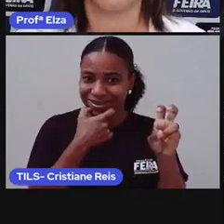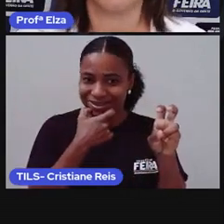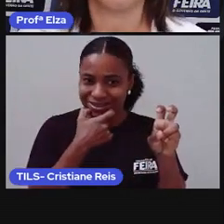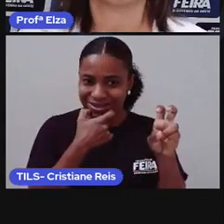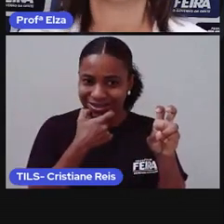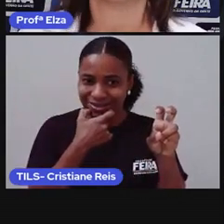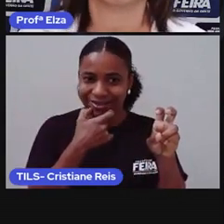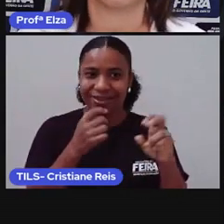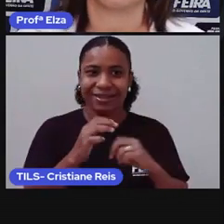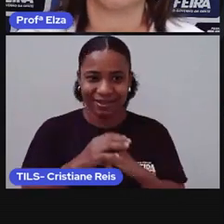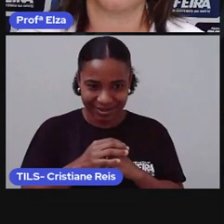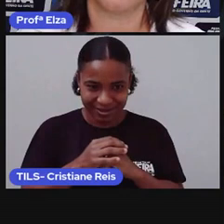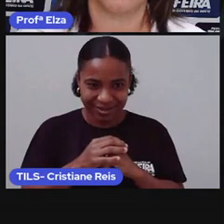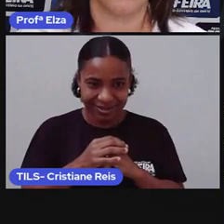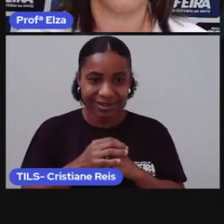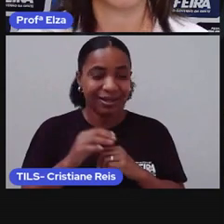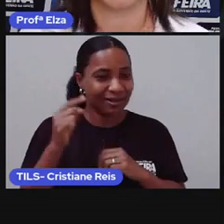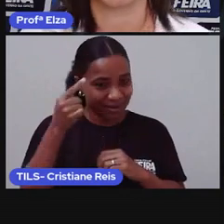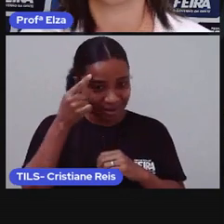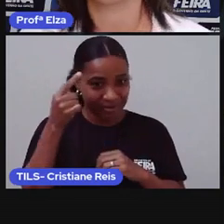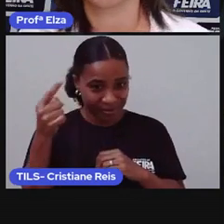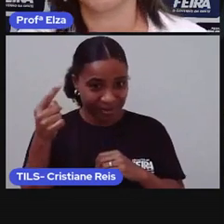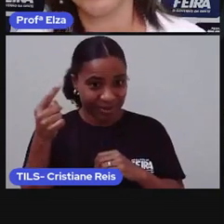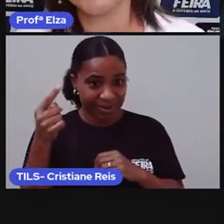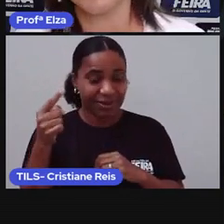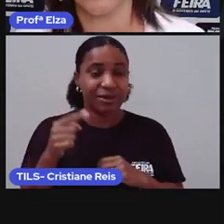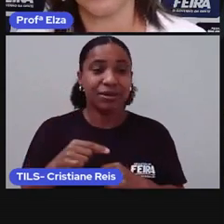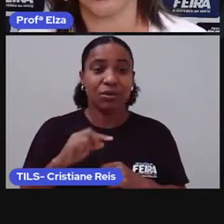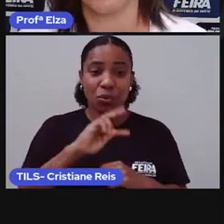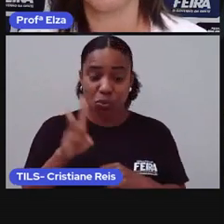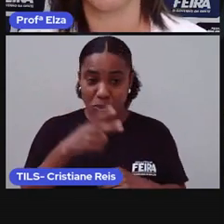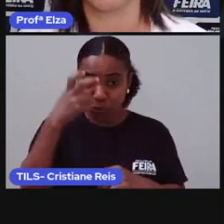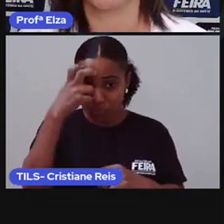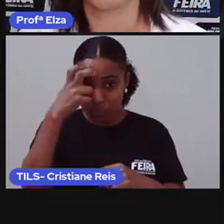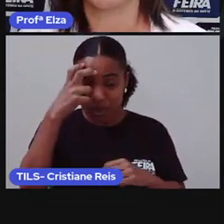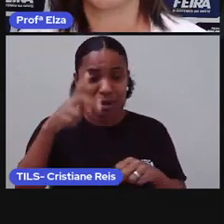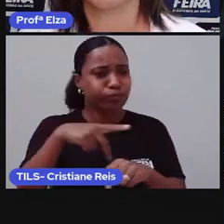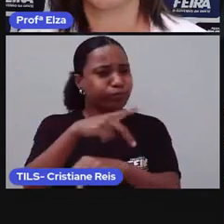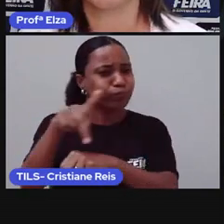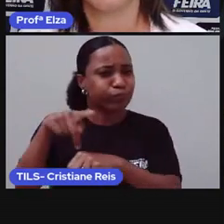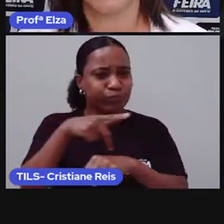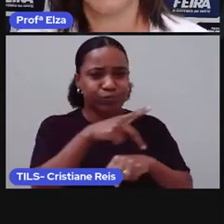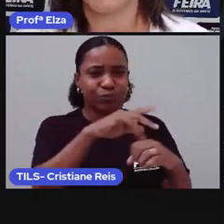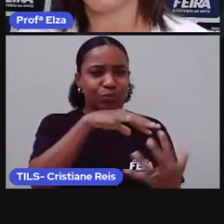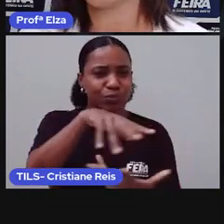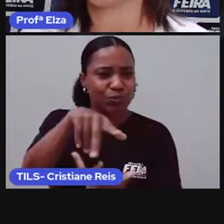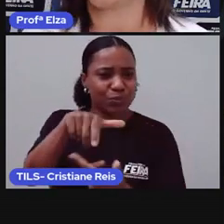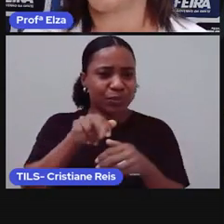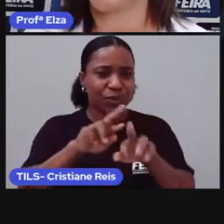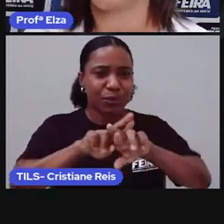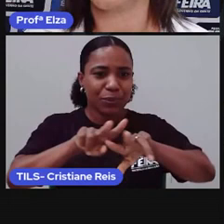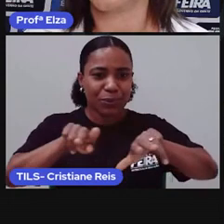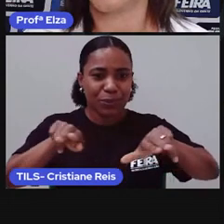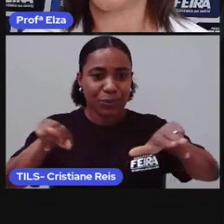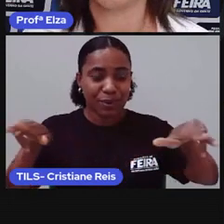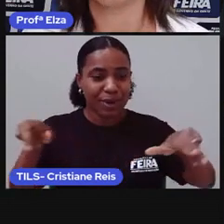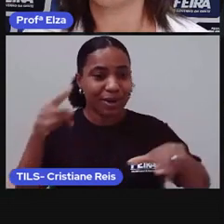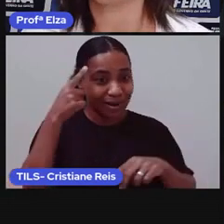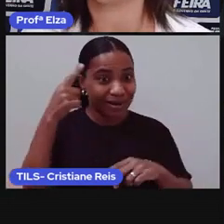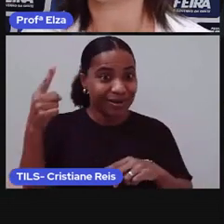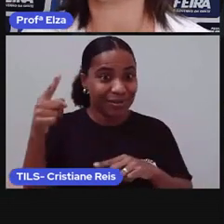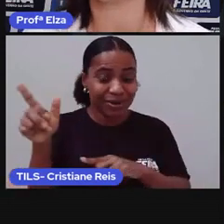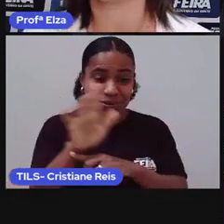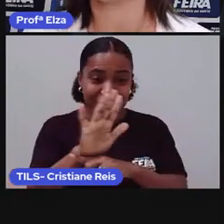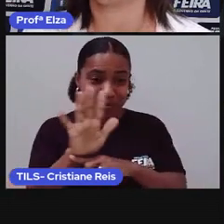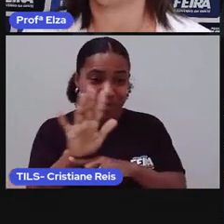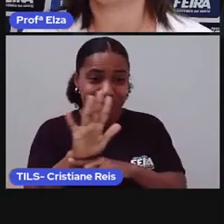de Neira Hanley, ou seja, culturas ao redor do mundo. Esse vídeo, ele é